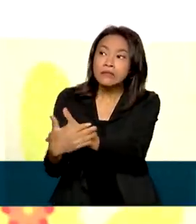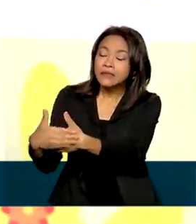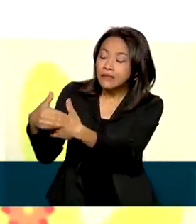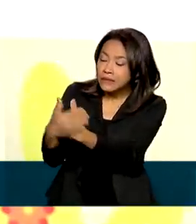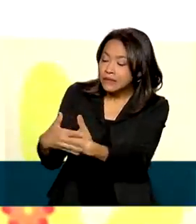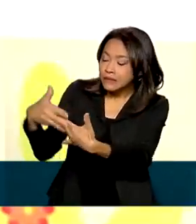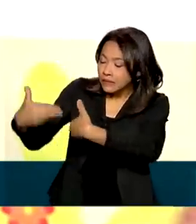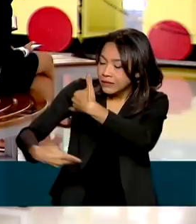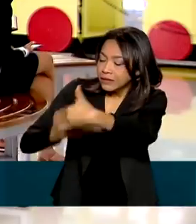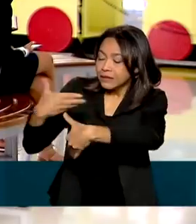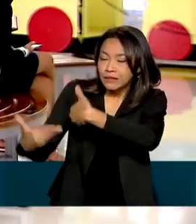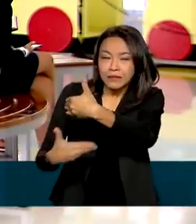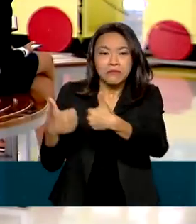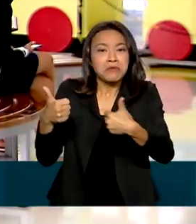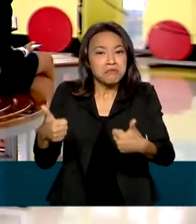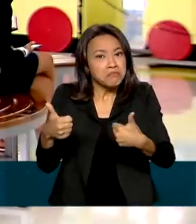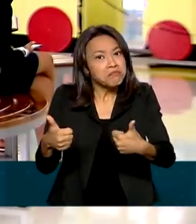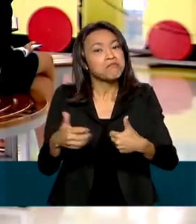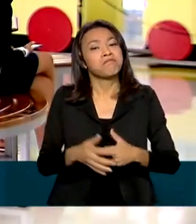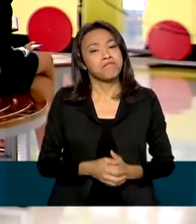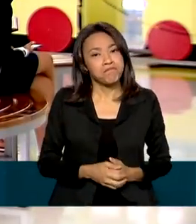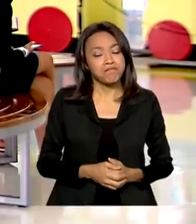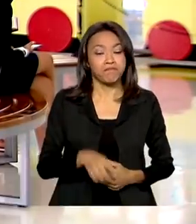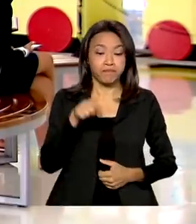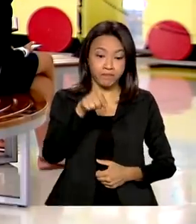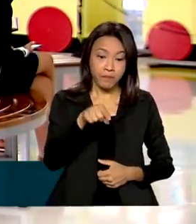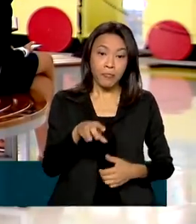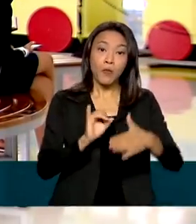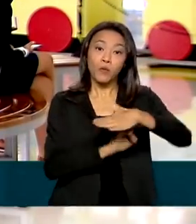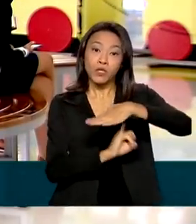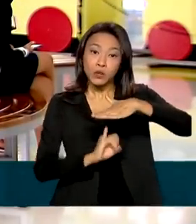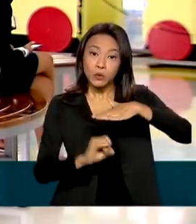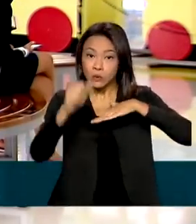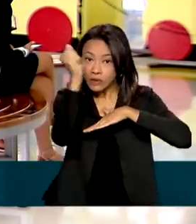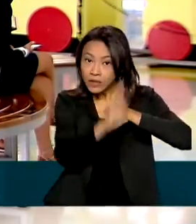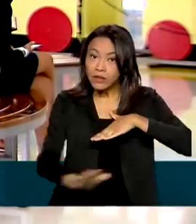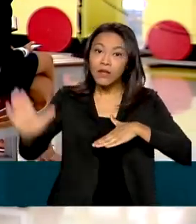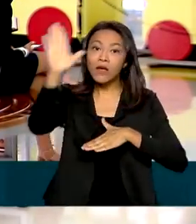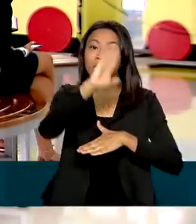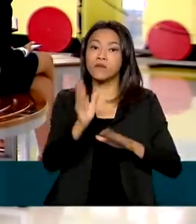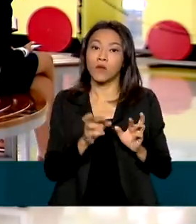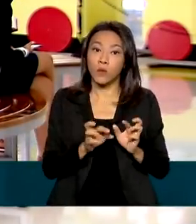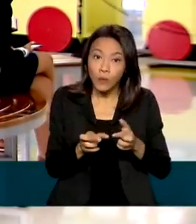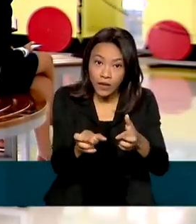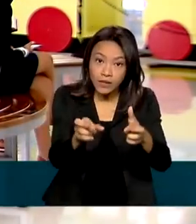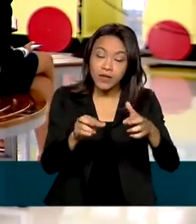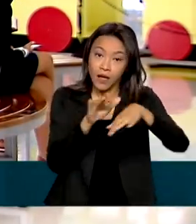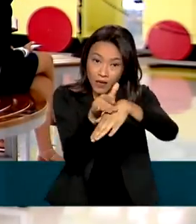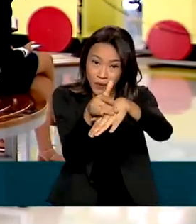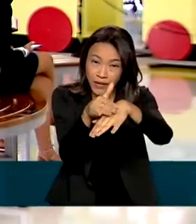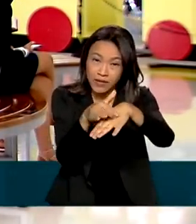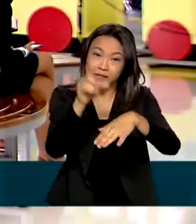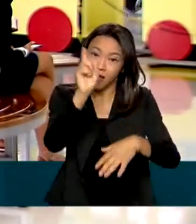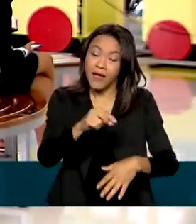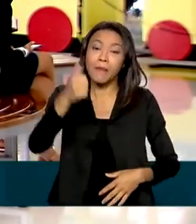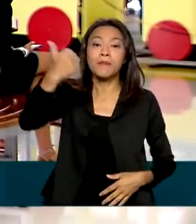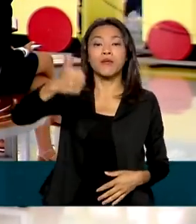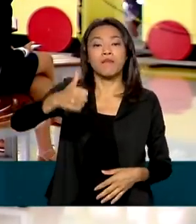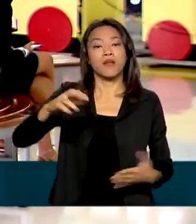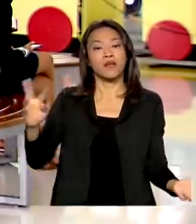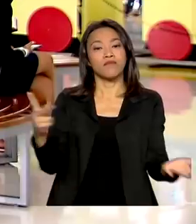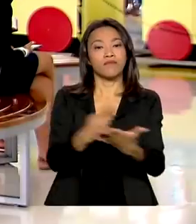que a gente somos aqui. De acordo com o Instituto Nacional do Câncer, a doença já representa a primeira causa de morte